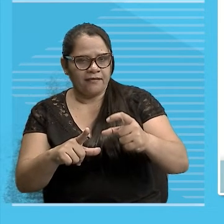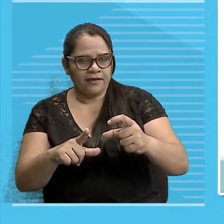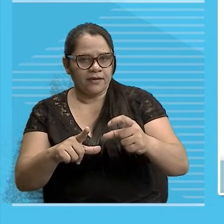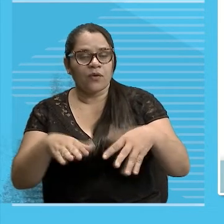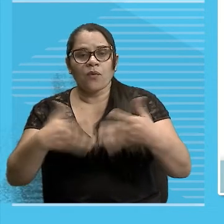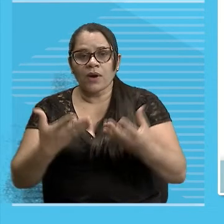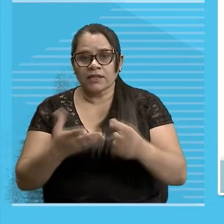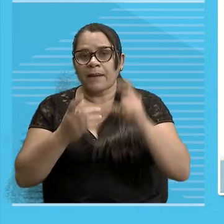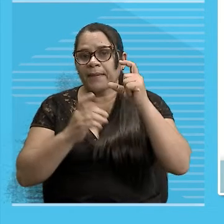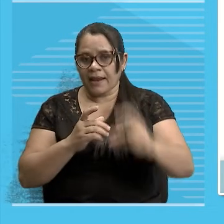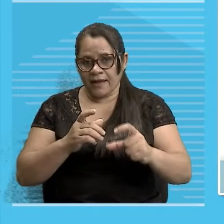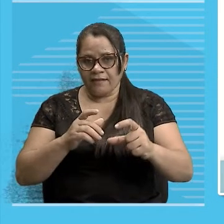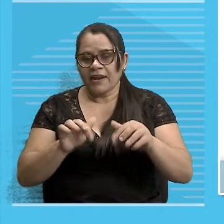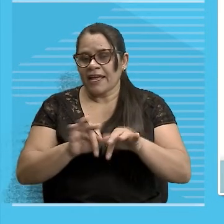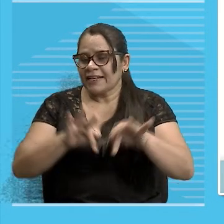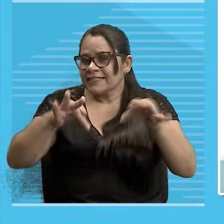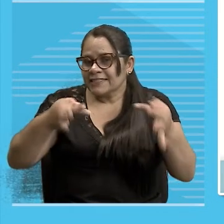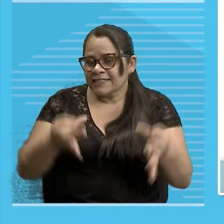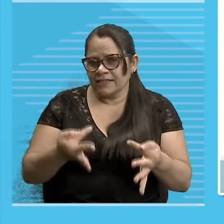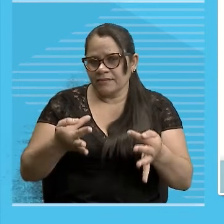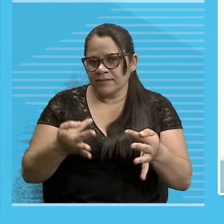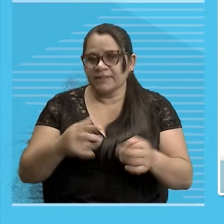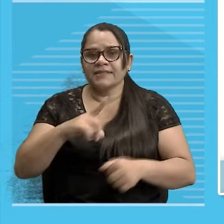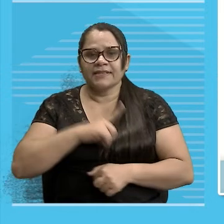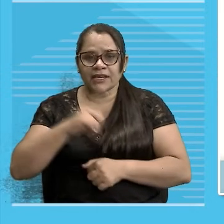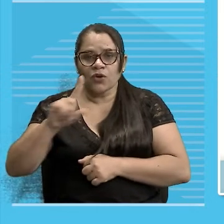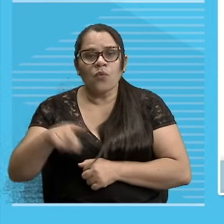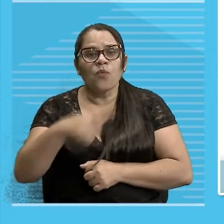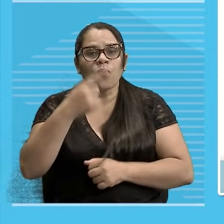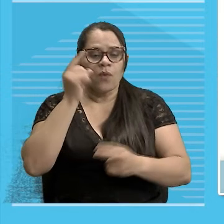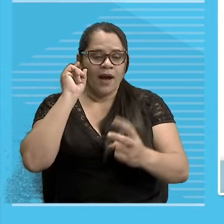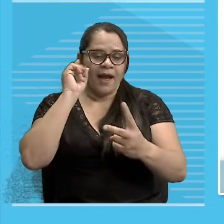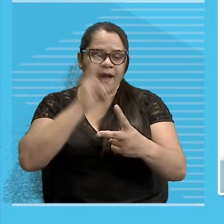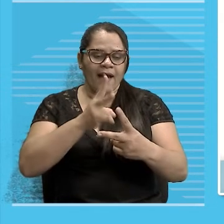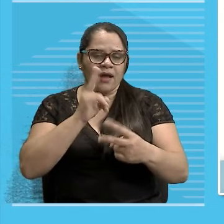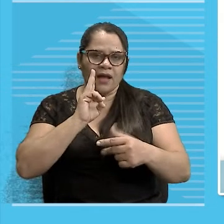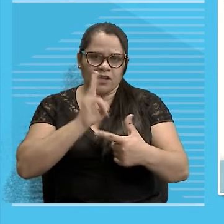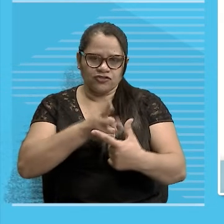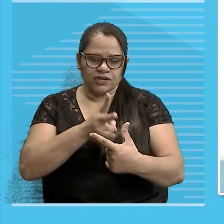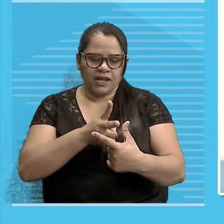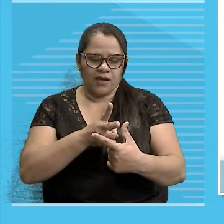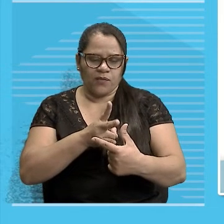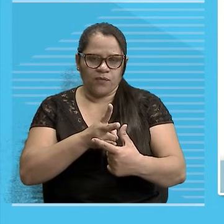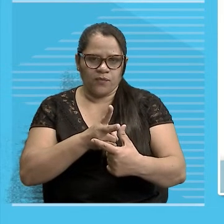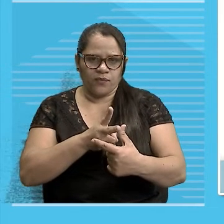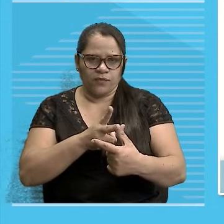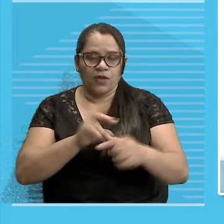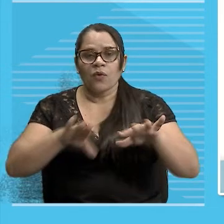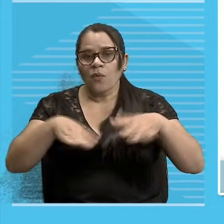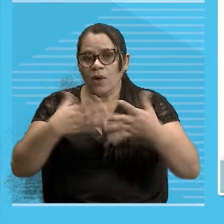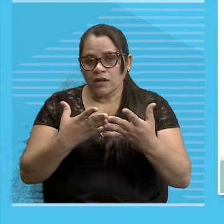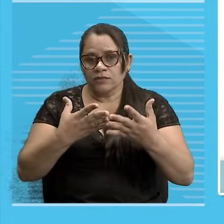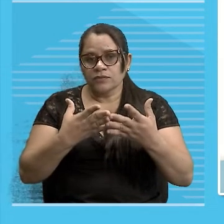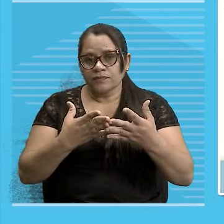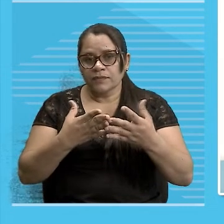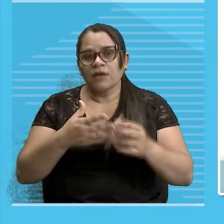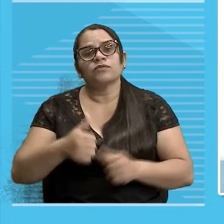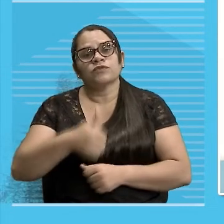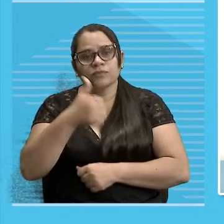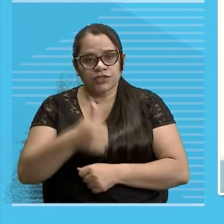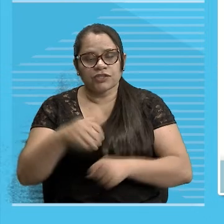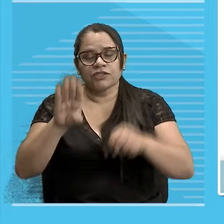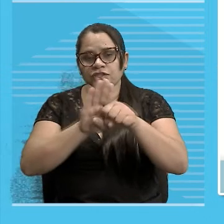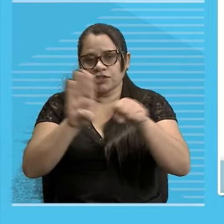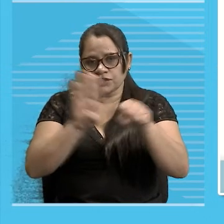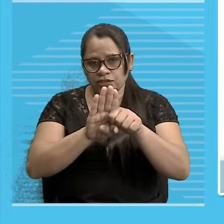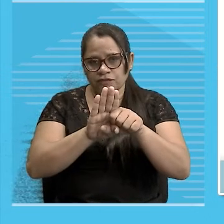Quer dizer que é um substantivo Que tem só um radical Quando ele é composto Você tem Um substantivo Que